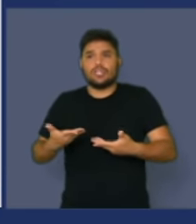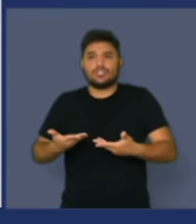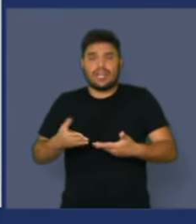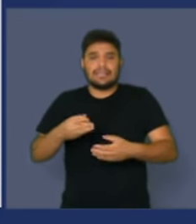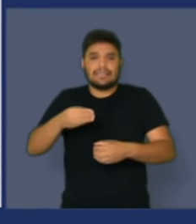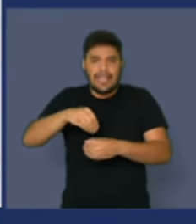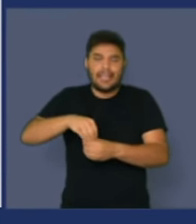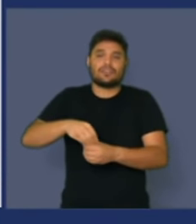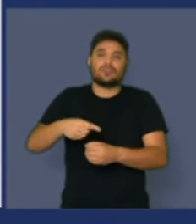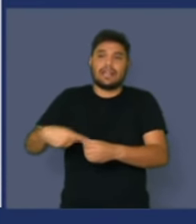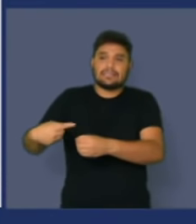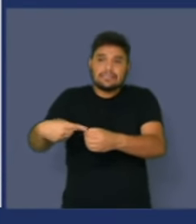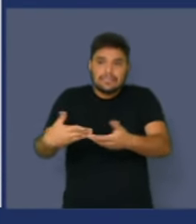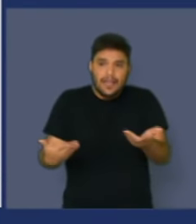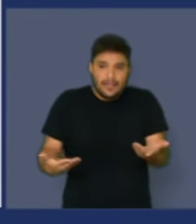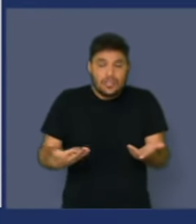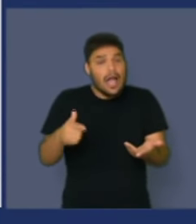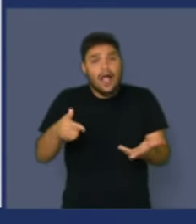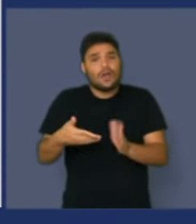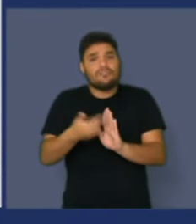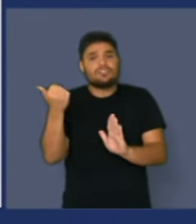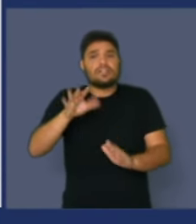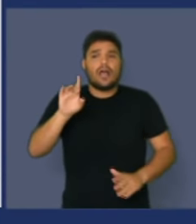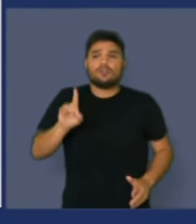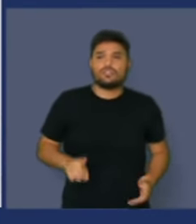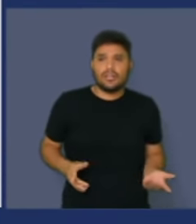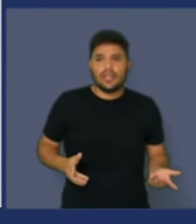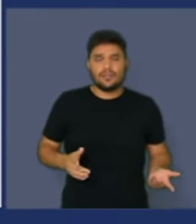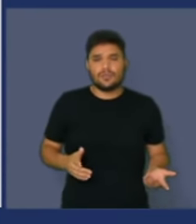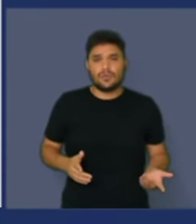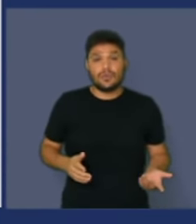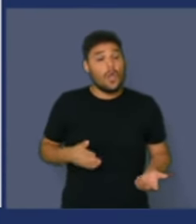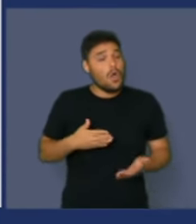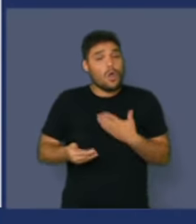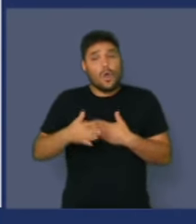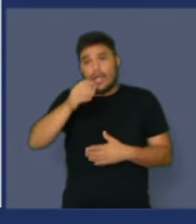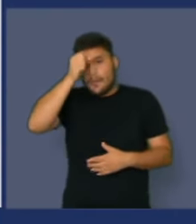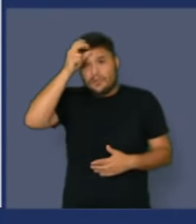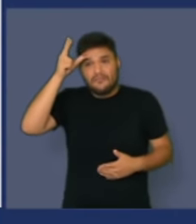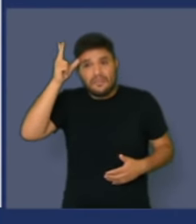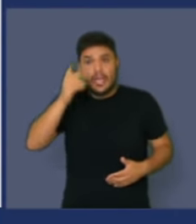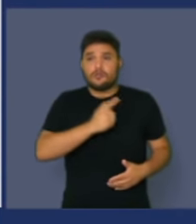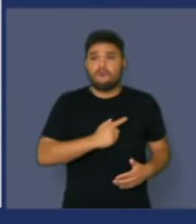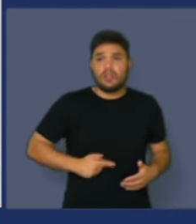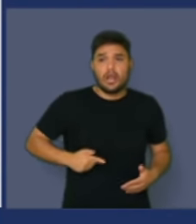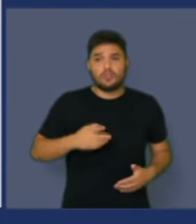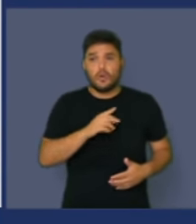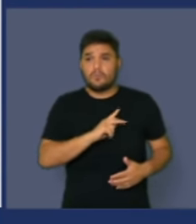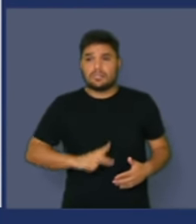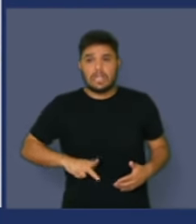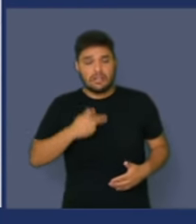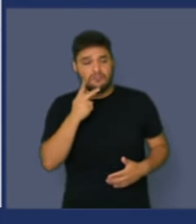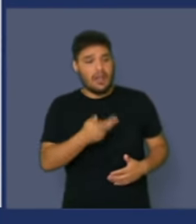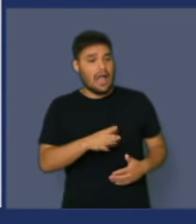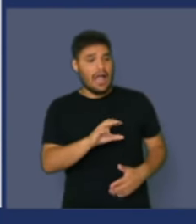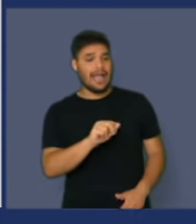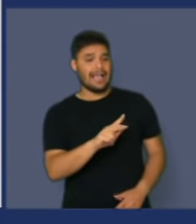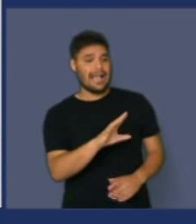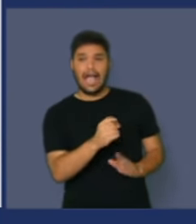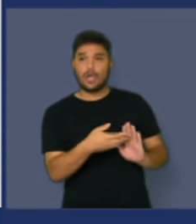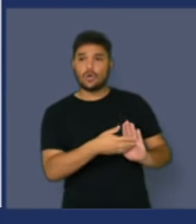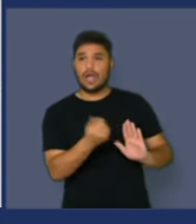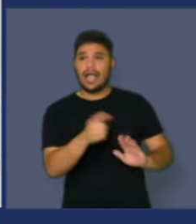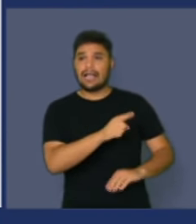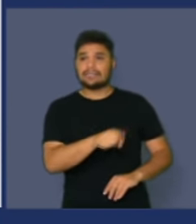agora retira, são direitos adquiridos, por quê? Qualquer gestor público pode declarar que aquele cargo é obsoleto e vai fazer parceria